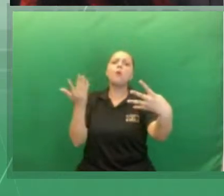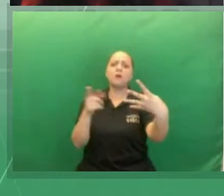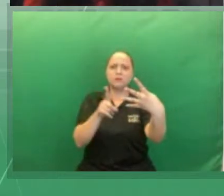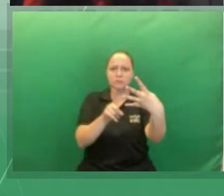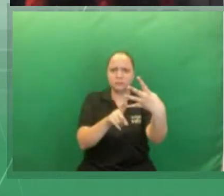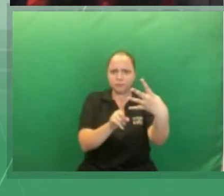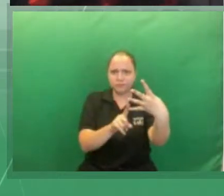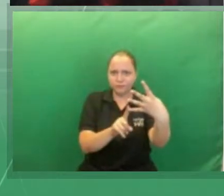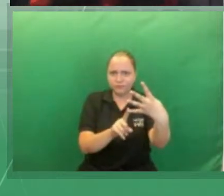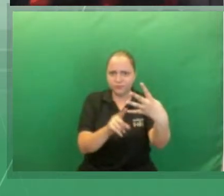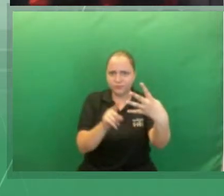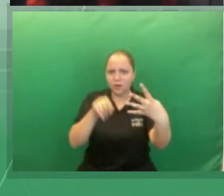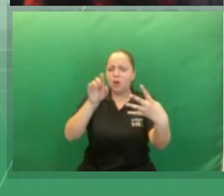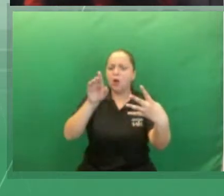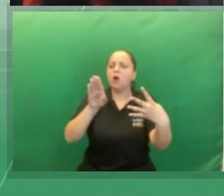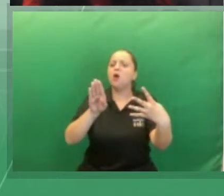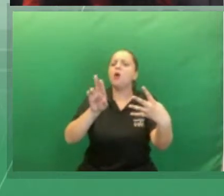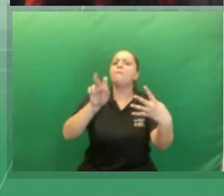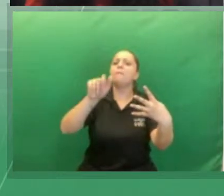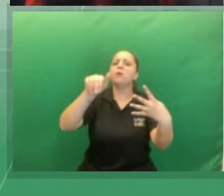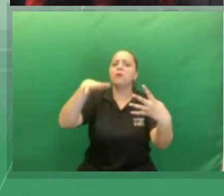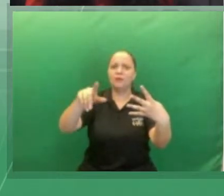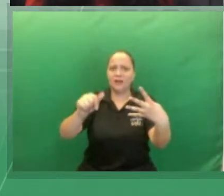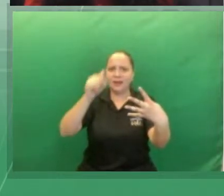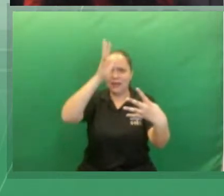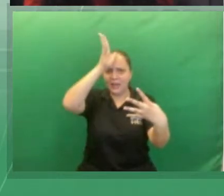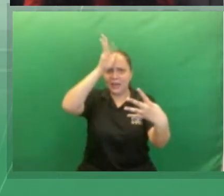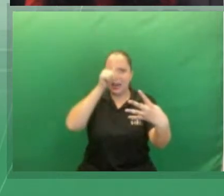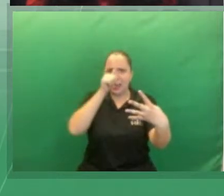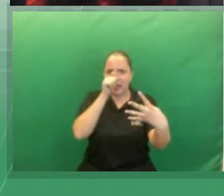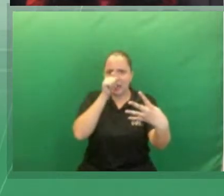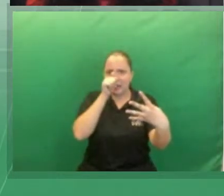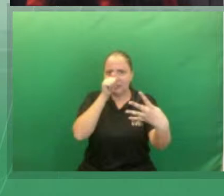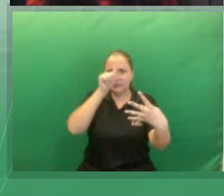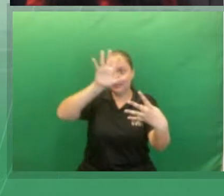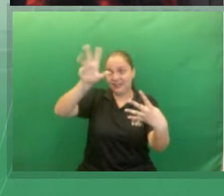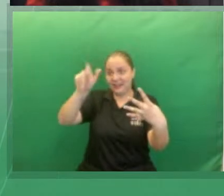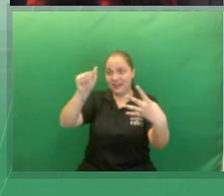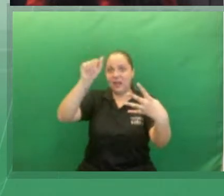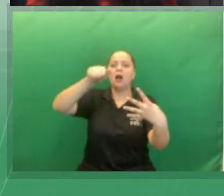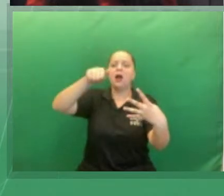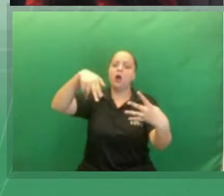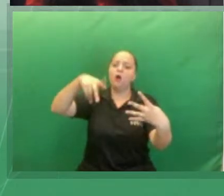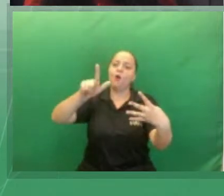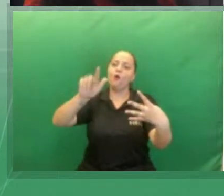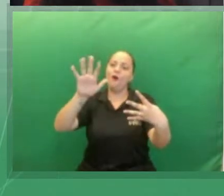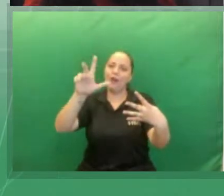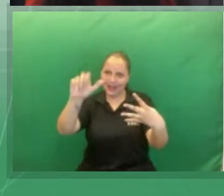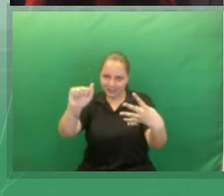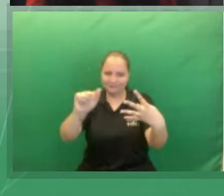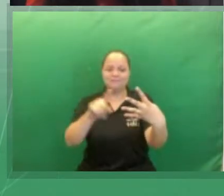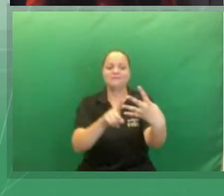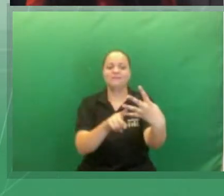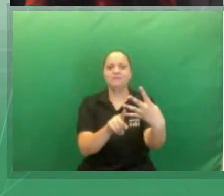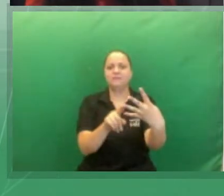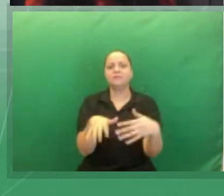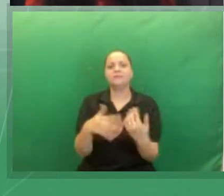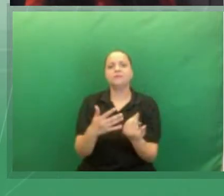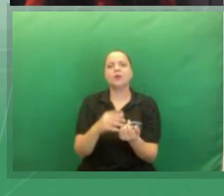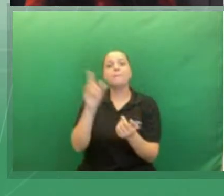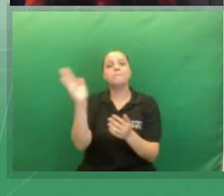por fim Bruna e a Galinha de Angola de Gersilga de Almeida. Por favor, próxima.